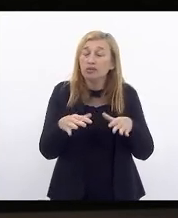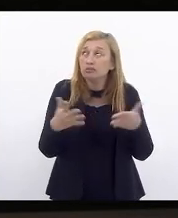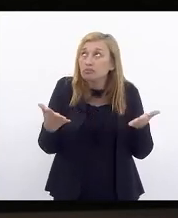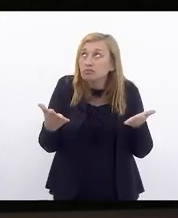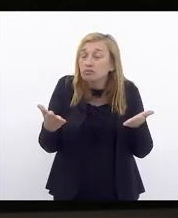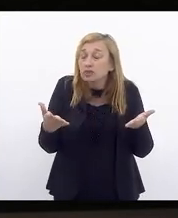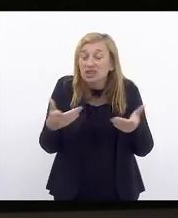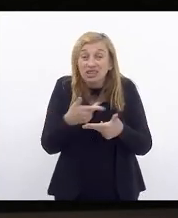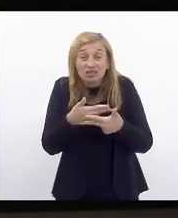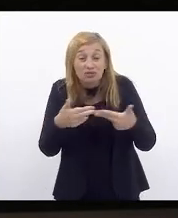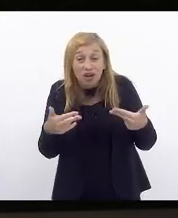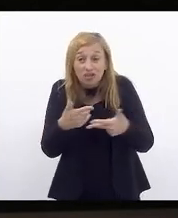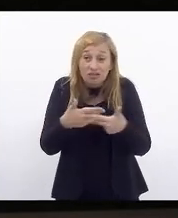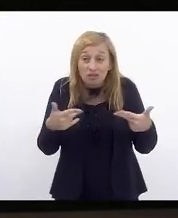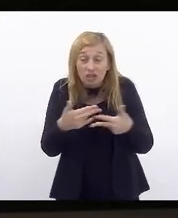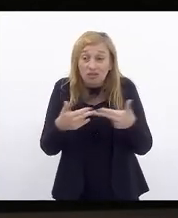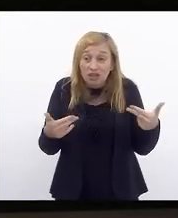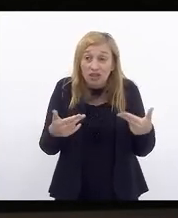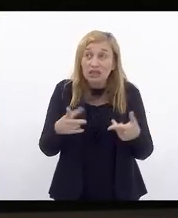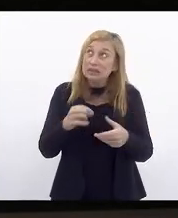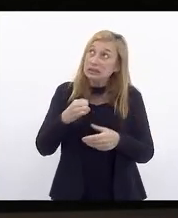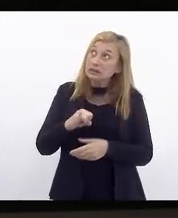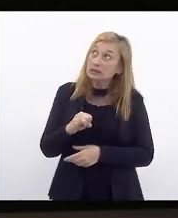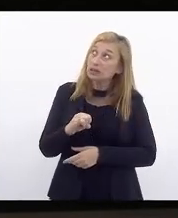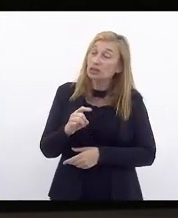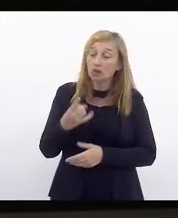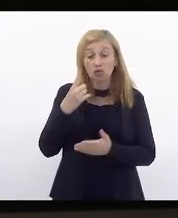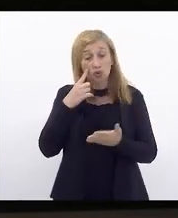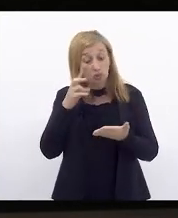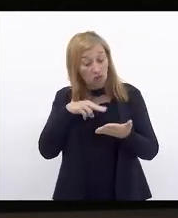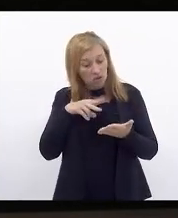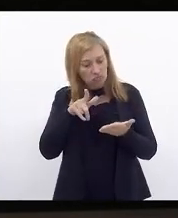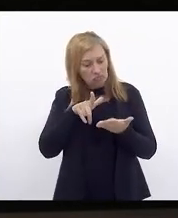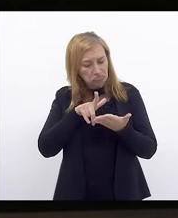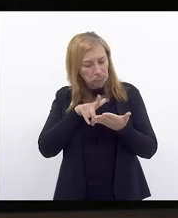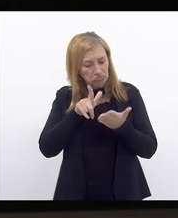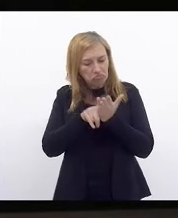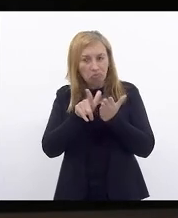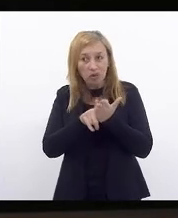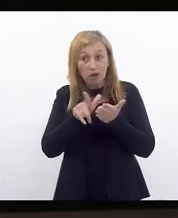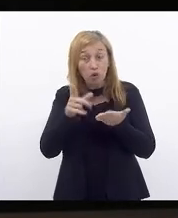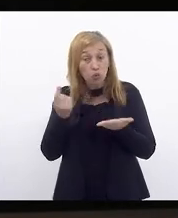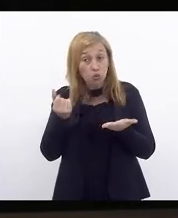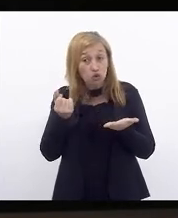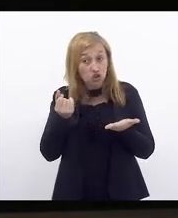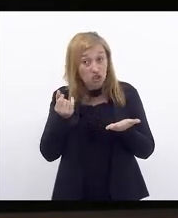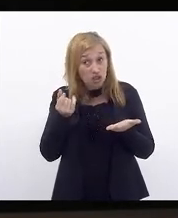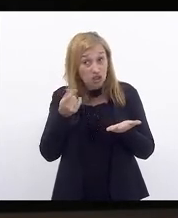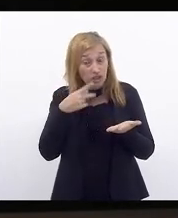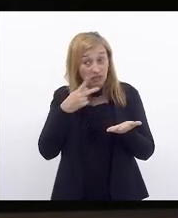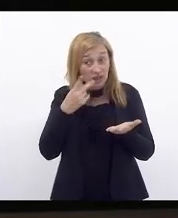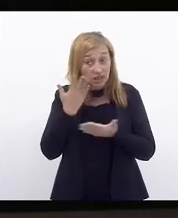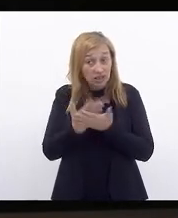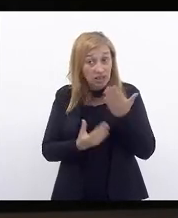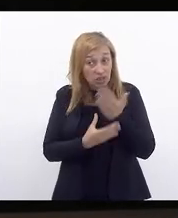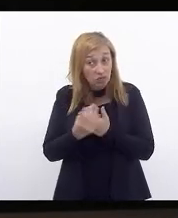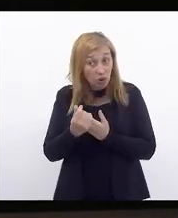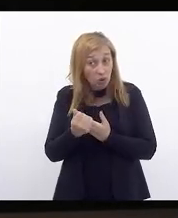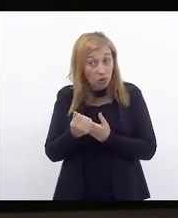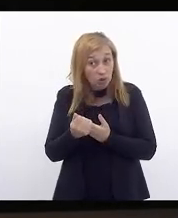é tanta que se a gente colocar no papel até aquele dinheiro que ele está dizendo que tem nas mãos com